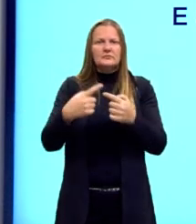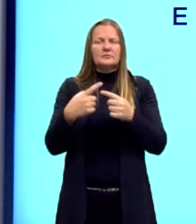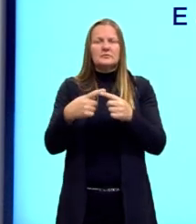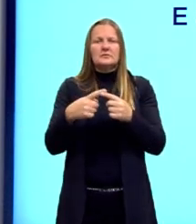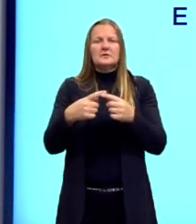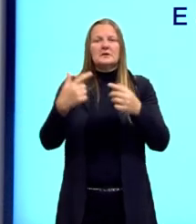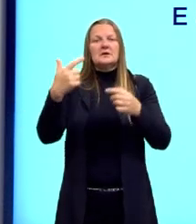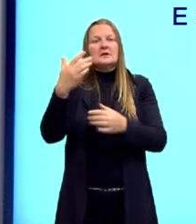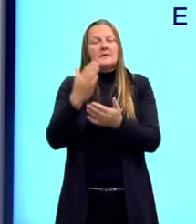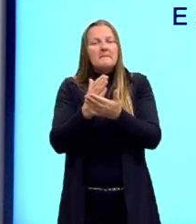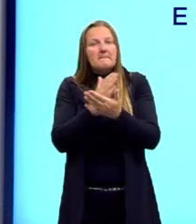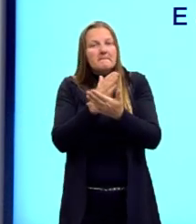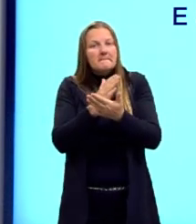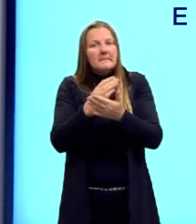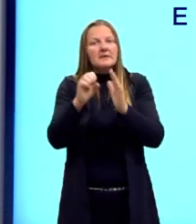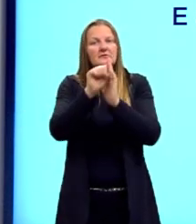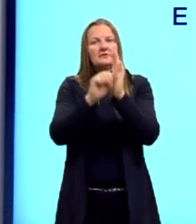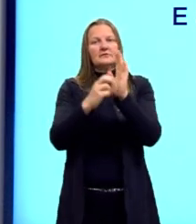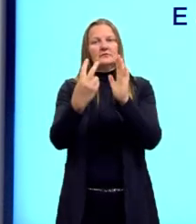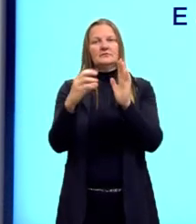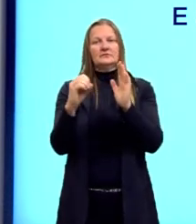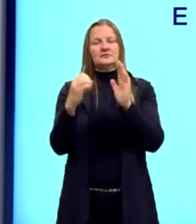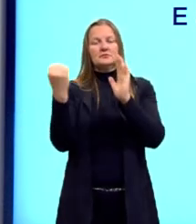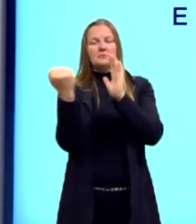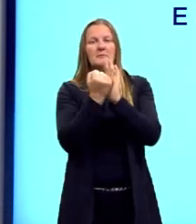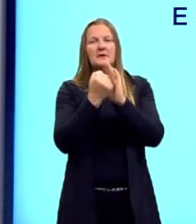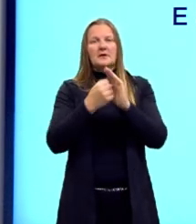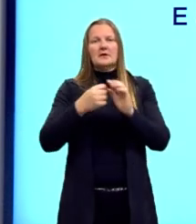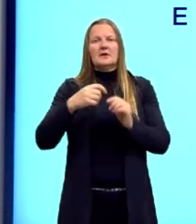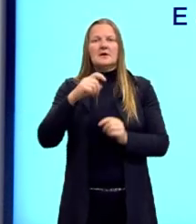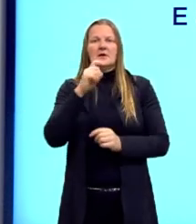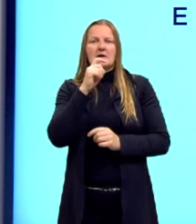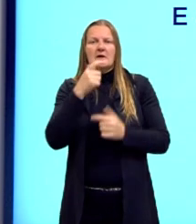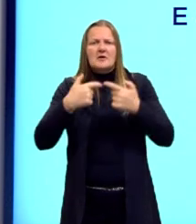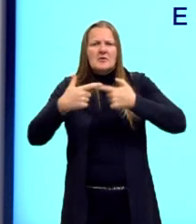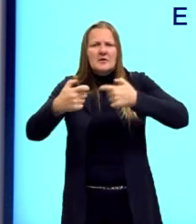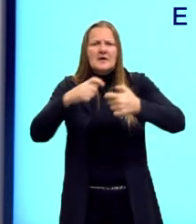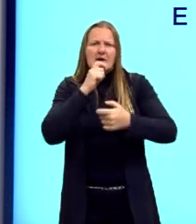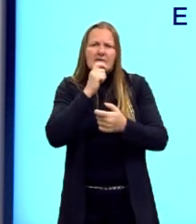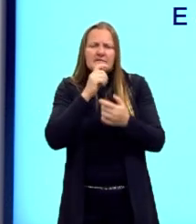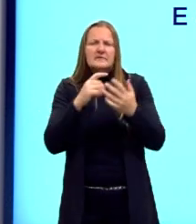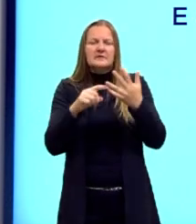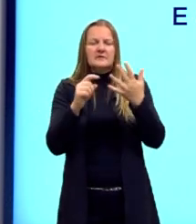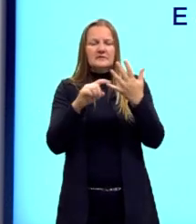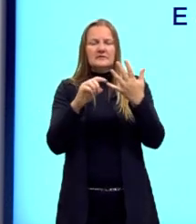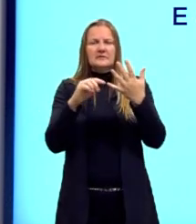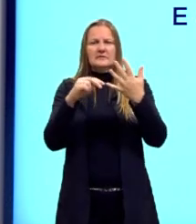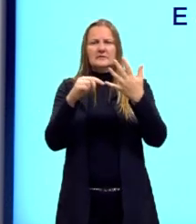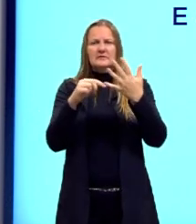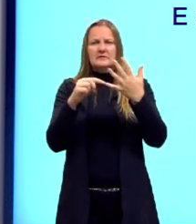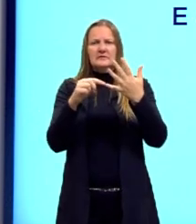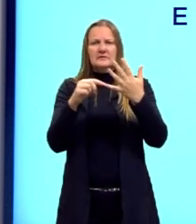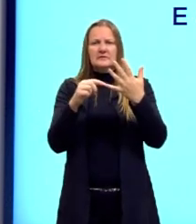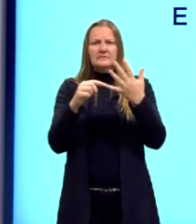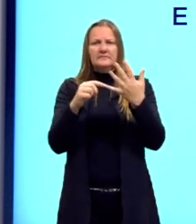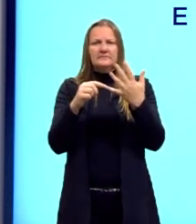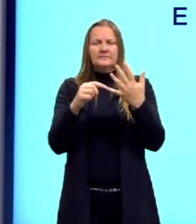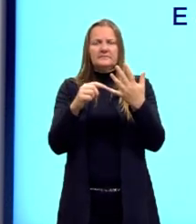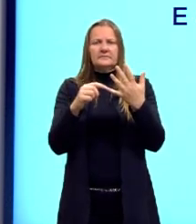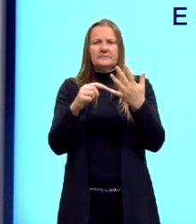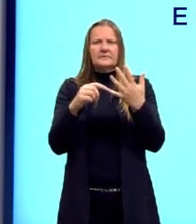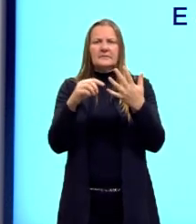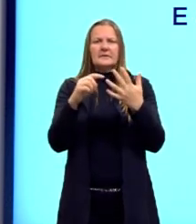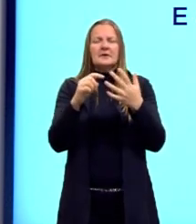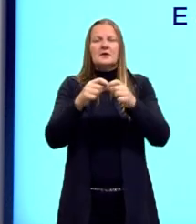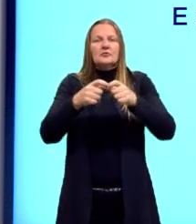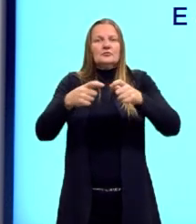Também é da segunda metade do século XX, também é uma marca da Guerra Fria. O Terceiro Mundismo, também uma marca da Guerra Fria. E